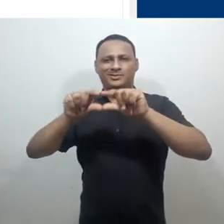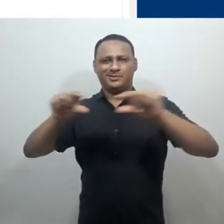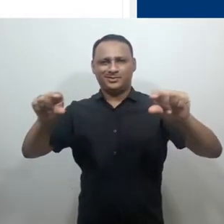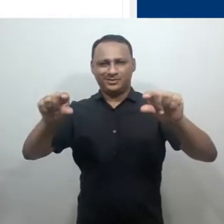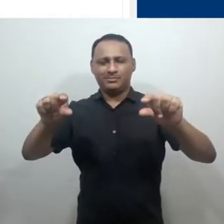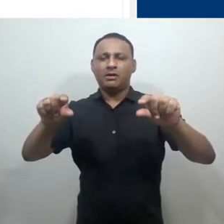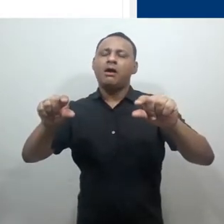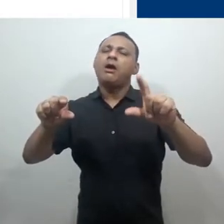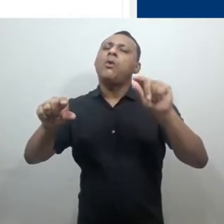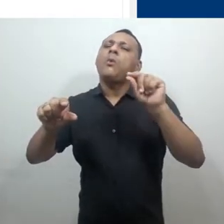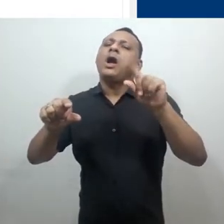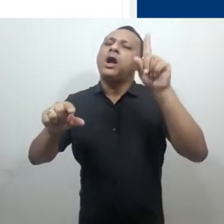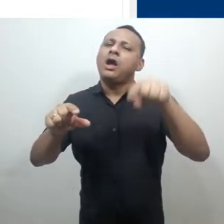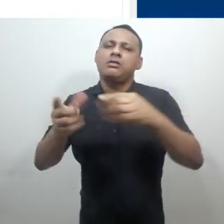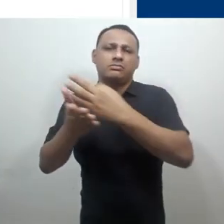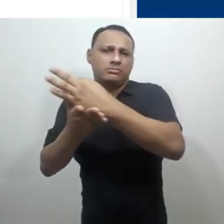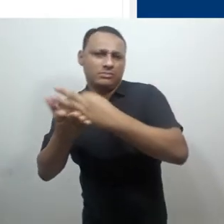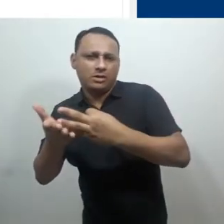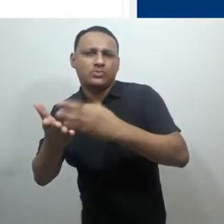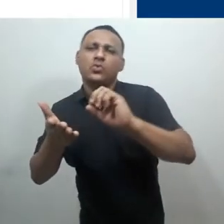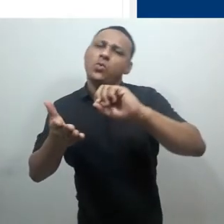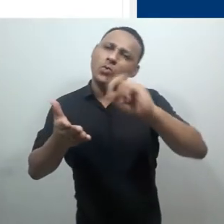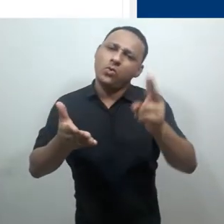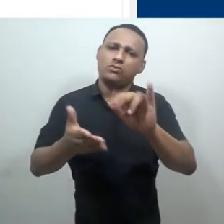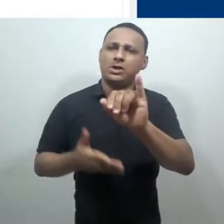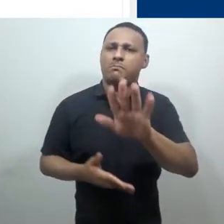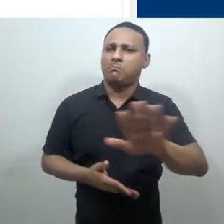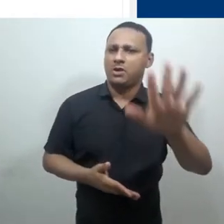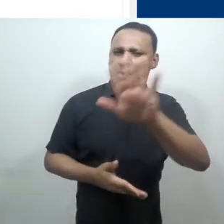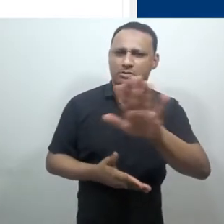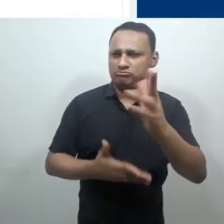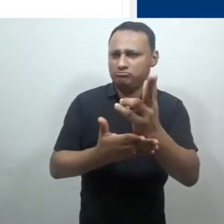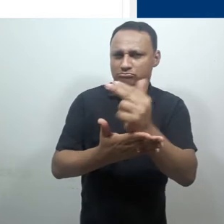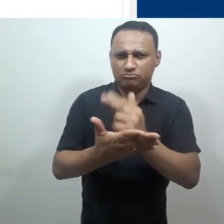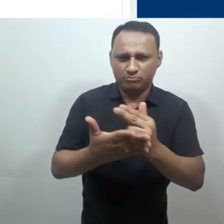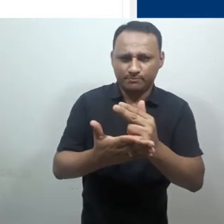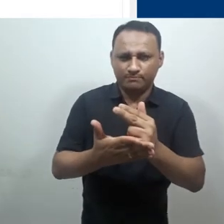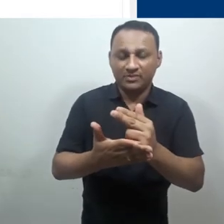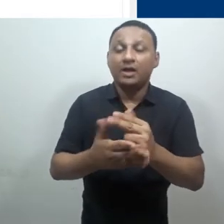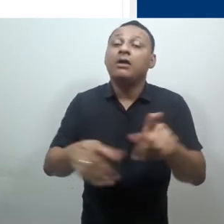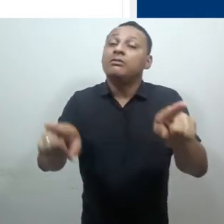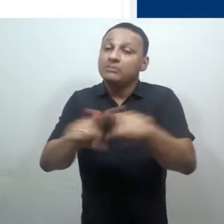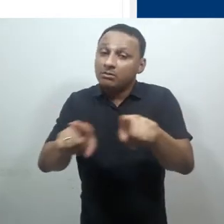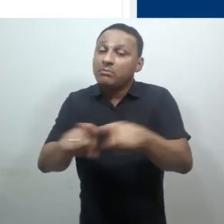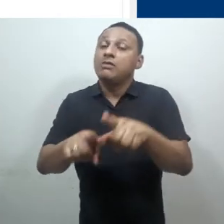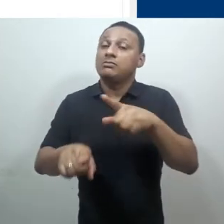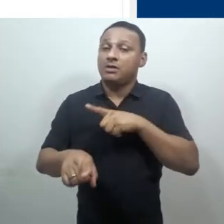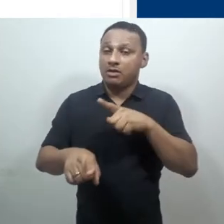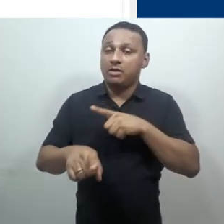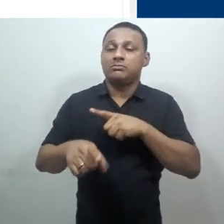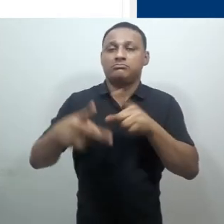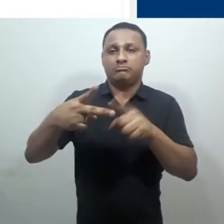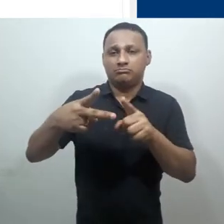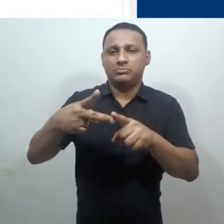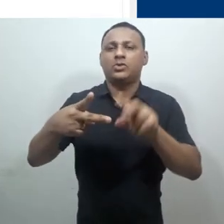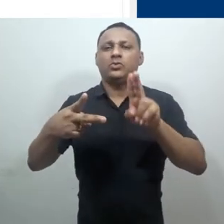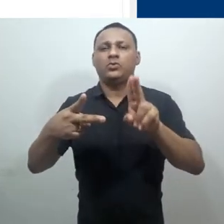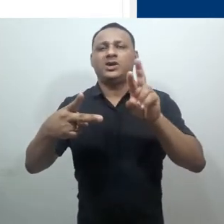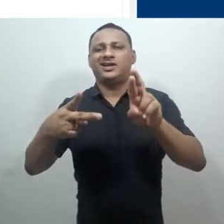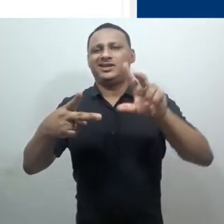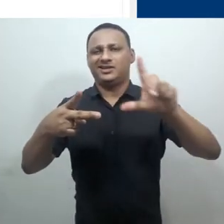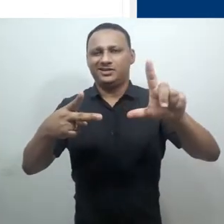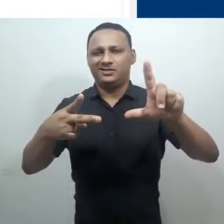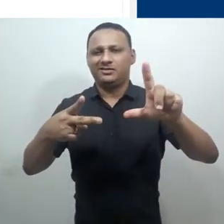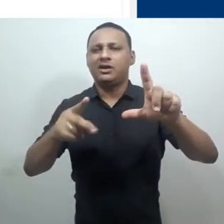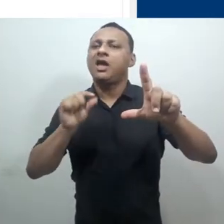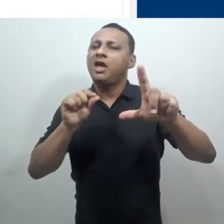mas poderiam ser textos e imagens. Também temos o recurso do tipo URL. URLs são usados